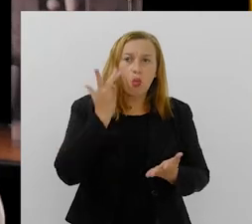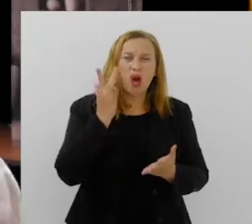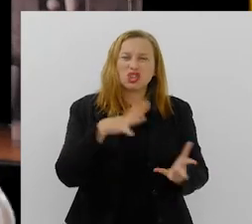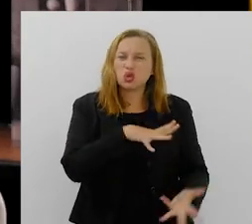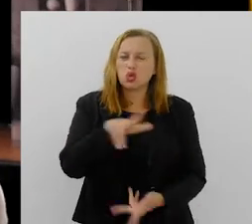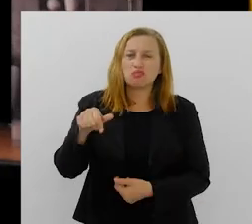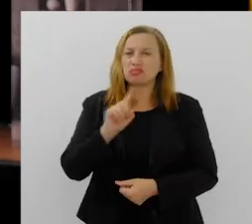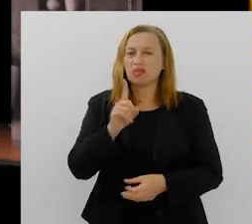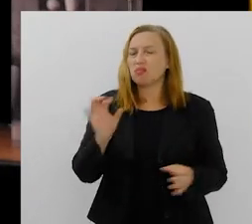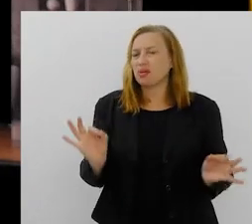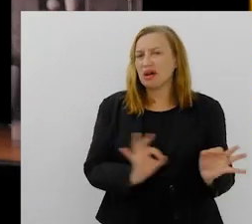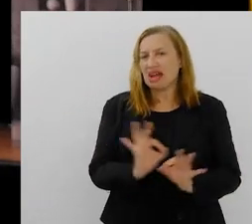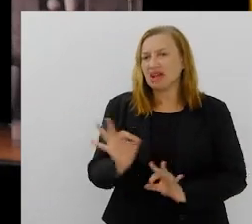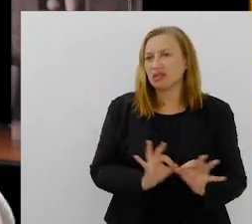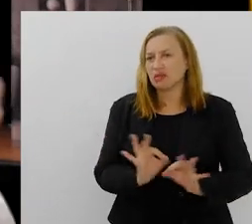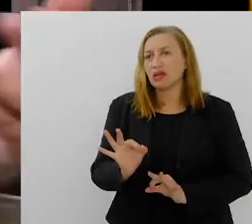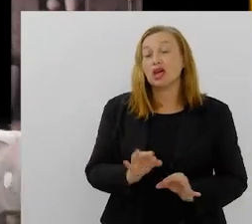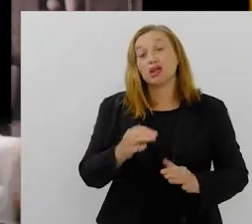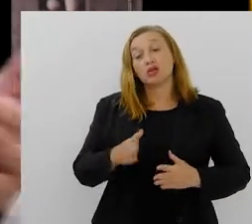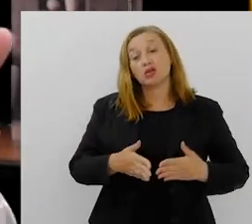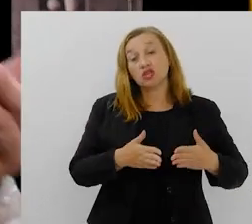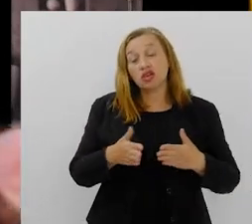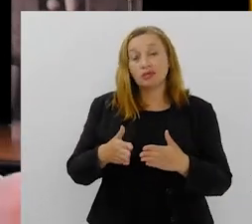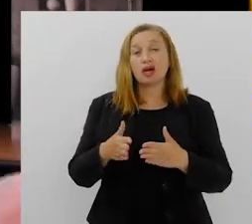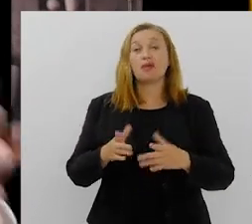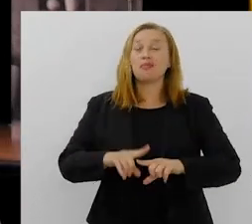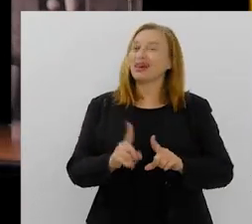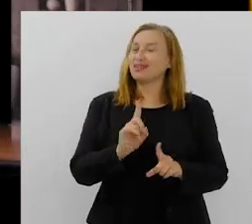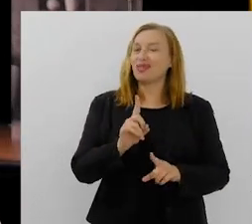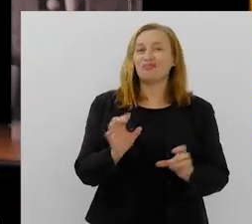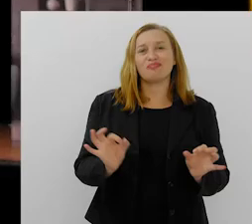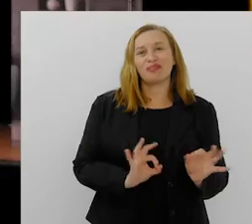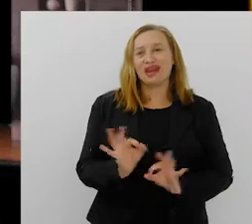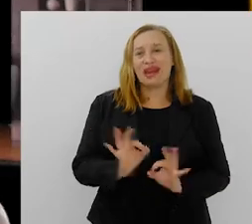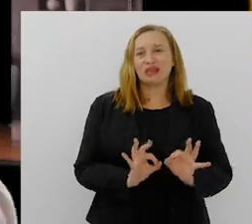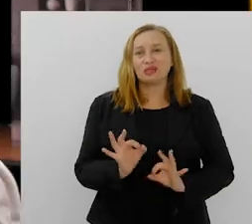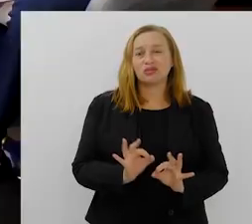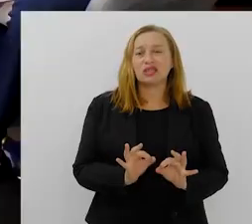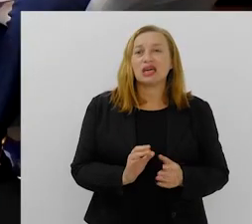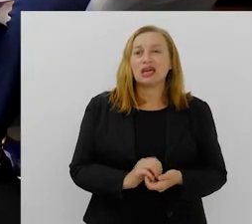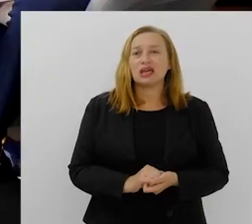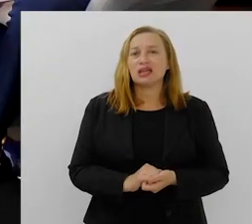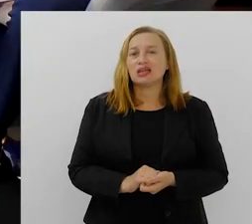eu acho que o mundo não está preparado, a gente caminha nessa direção, mas a gente não está preparado